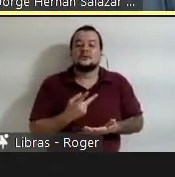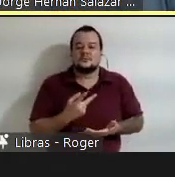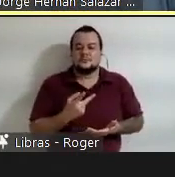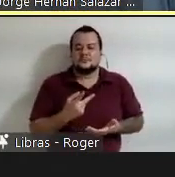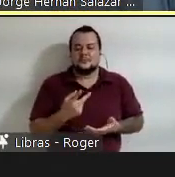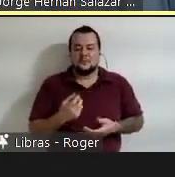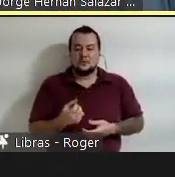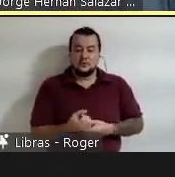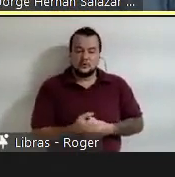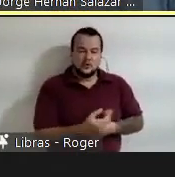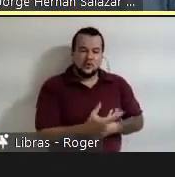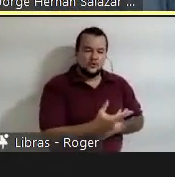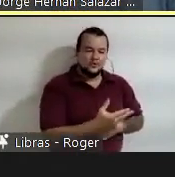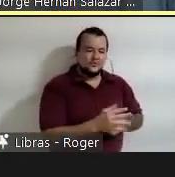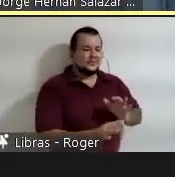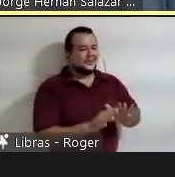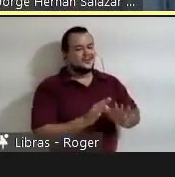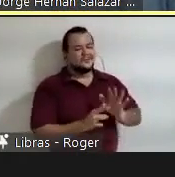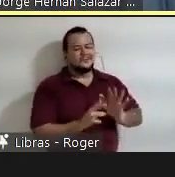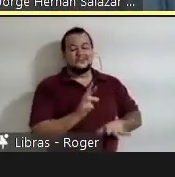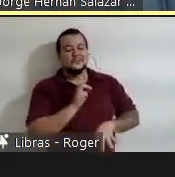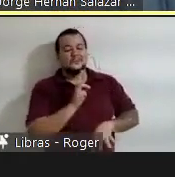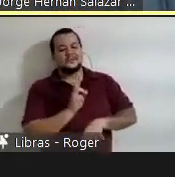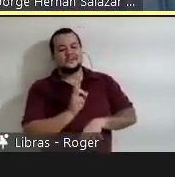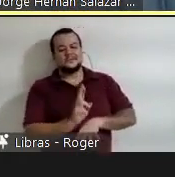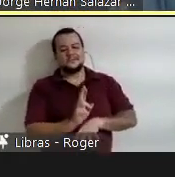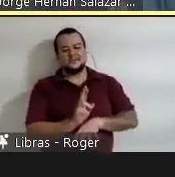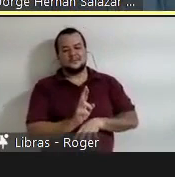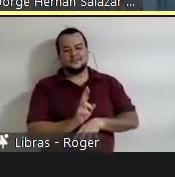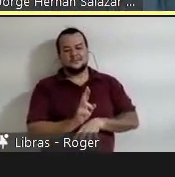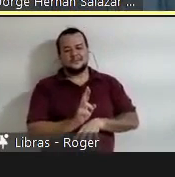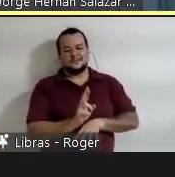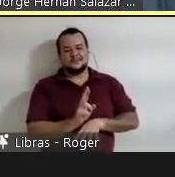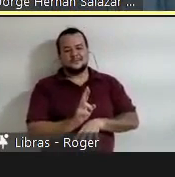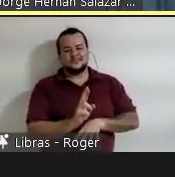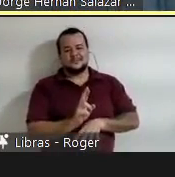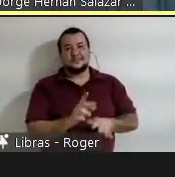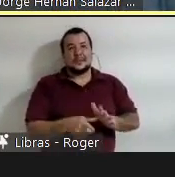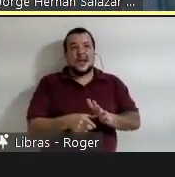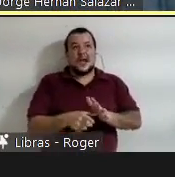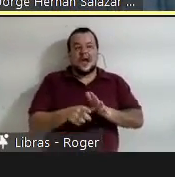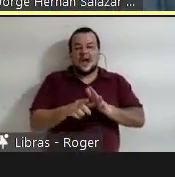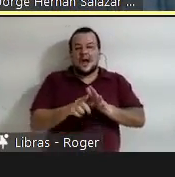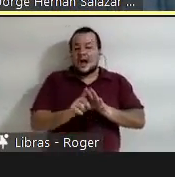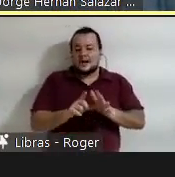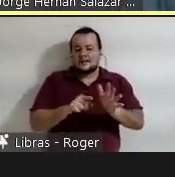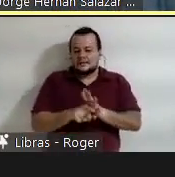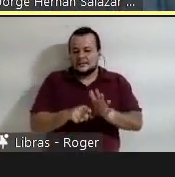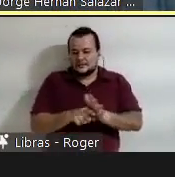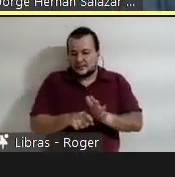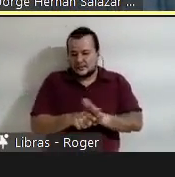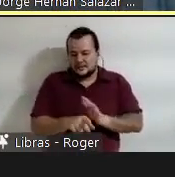respostas a as perguntas que hoje sepamos formular.